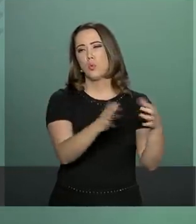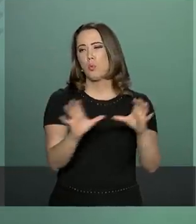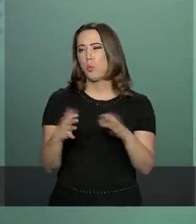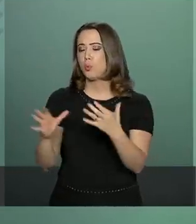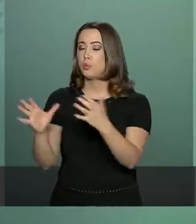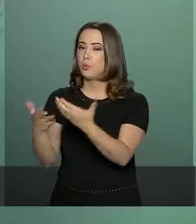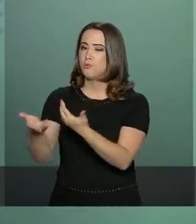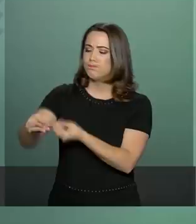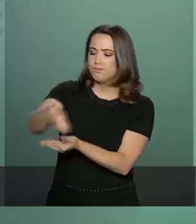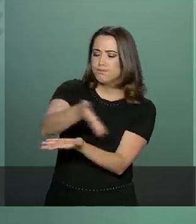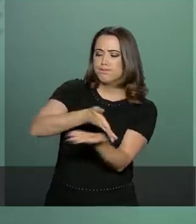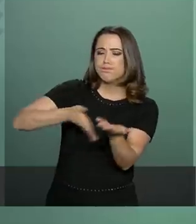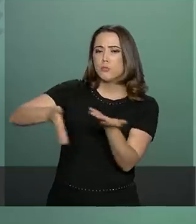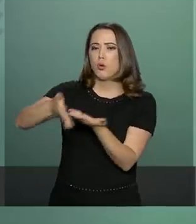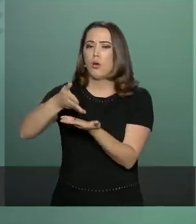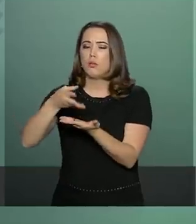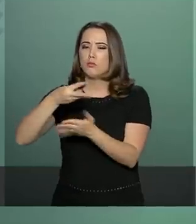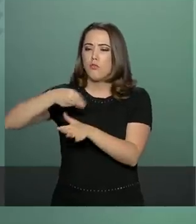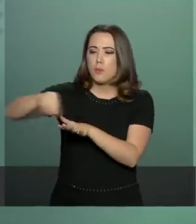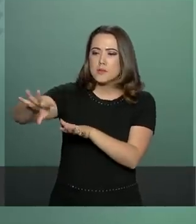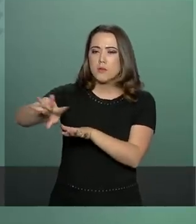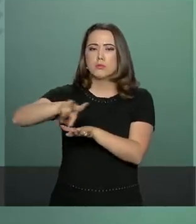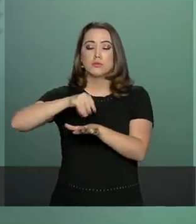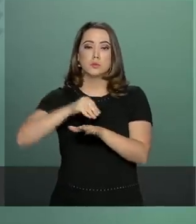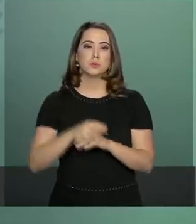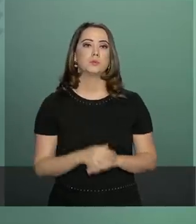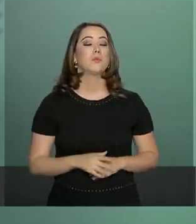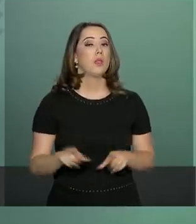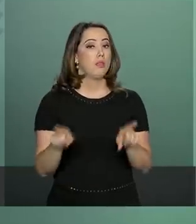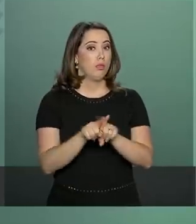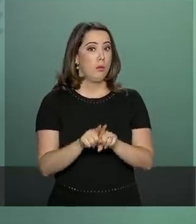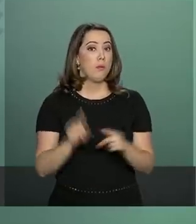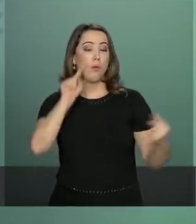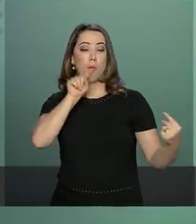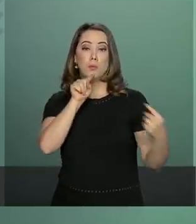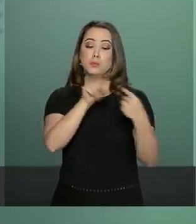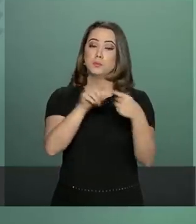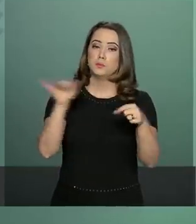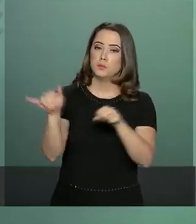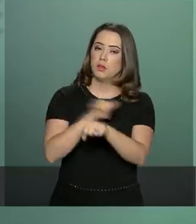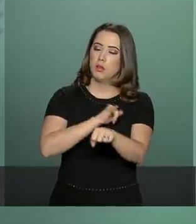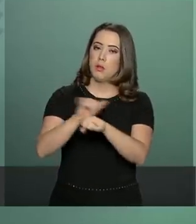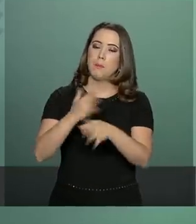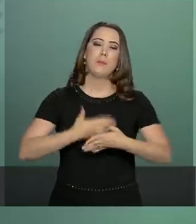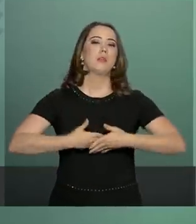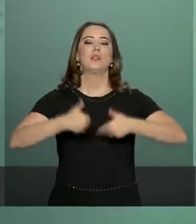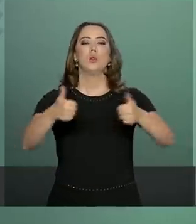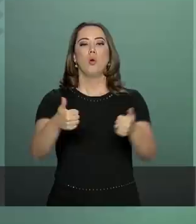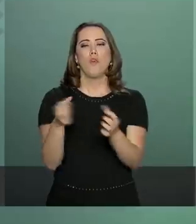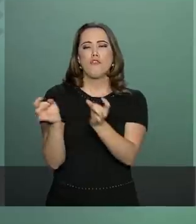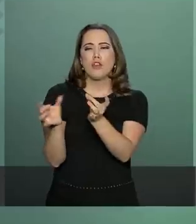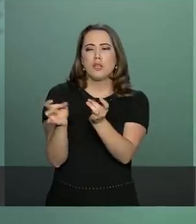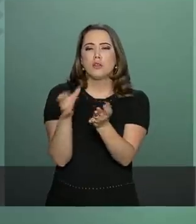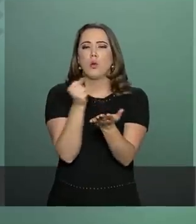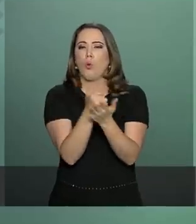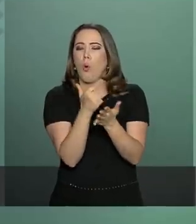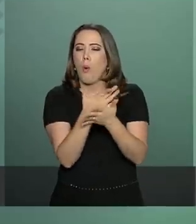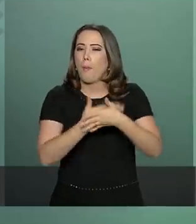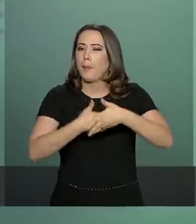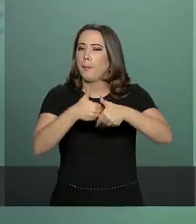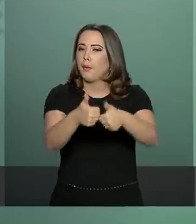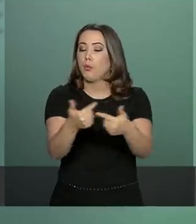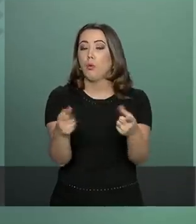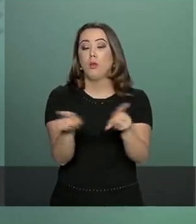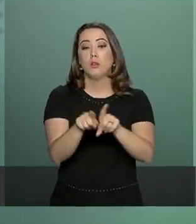Serão atingidos os objetivos estratégicos de melhoria do ambiente de negócio e aumenta, por